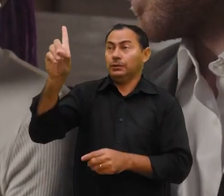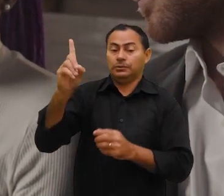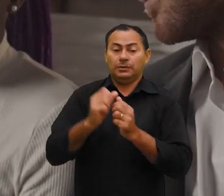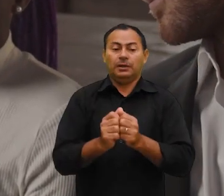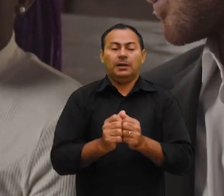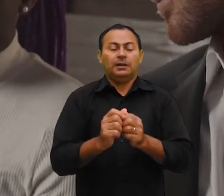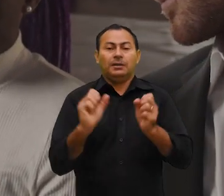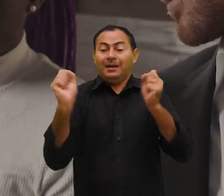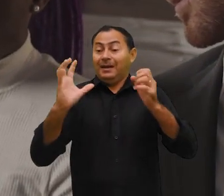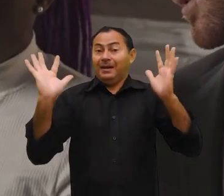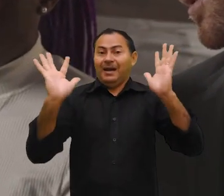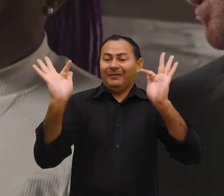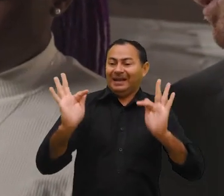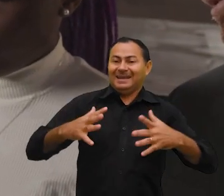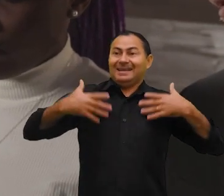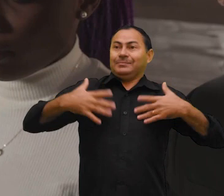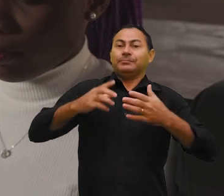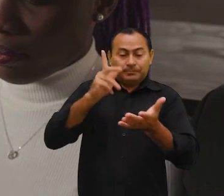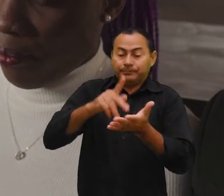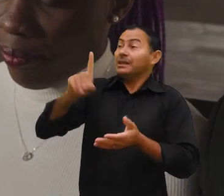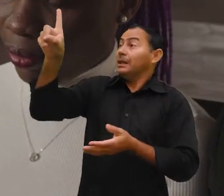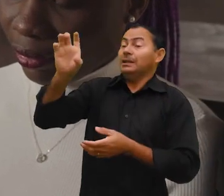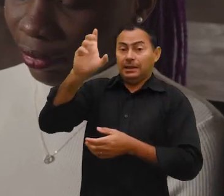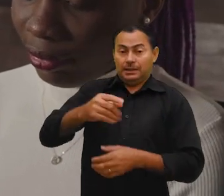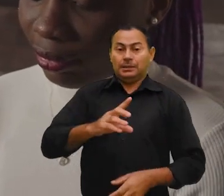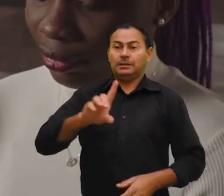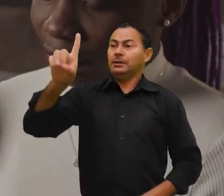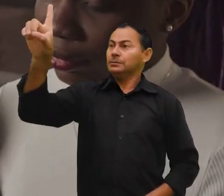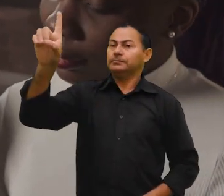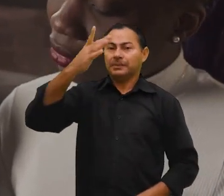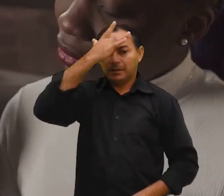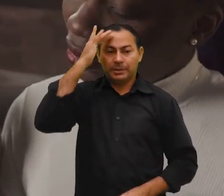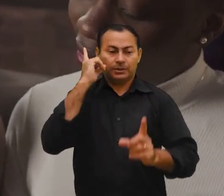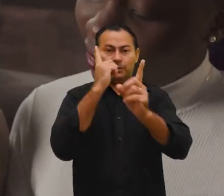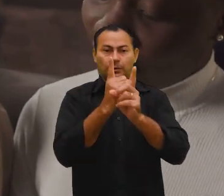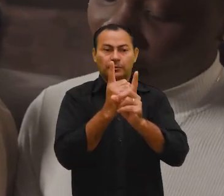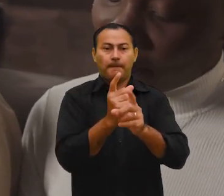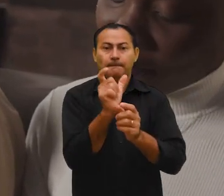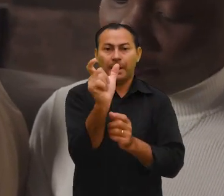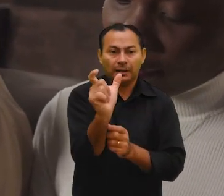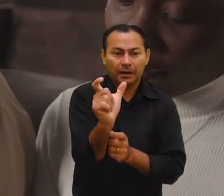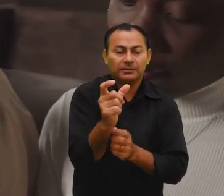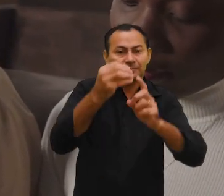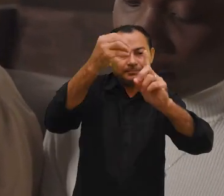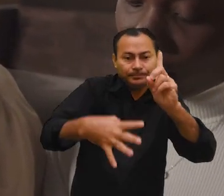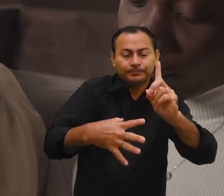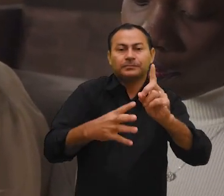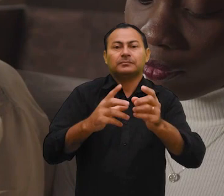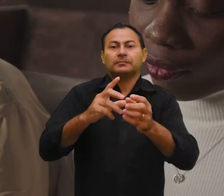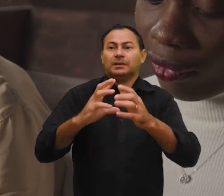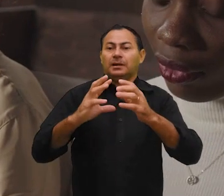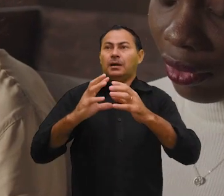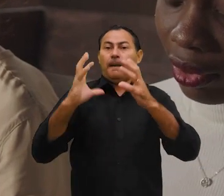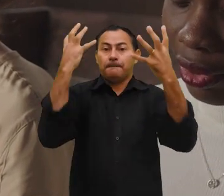deixou-os maravilhados com o fato de que ele é Deus. Aquelas pessoas não encontraram palavras para descrever a